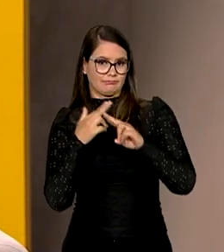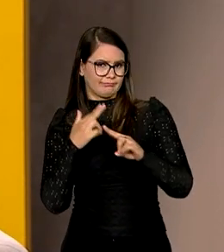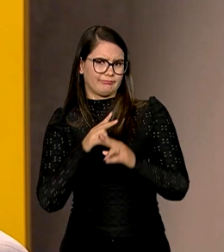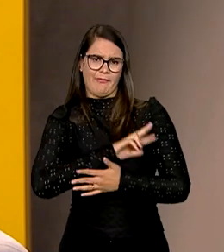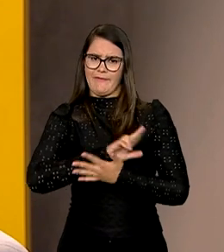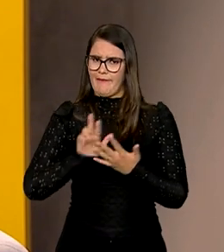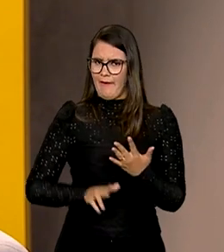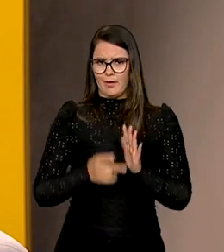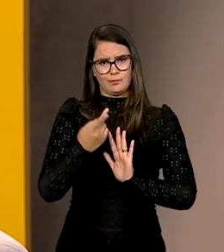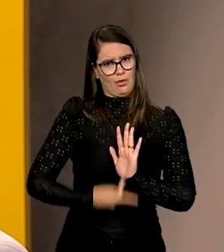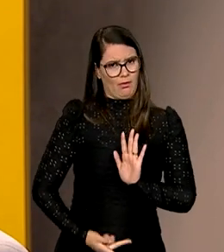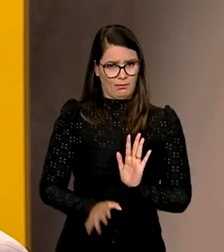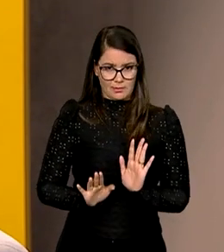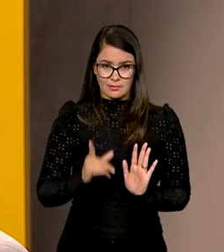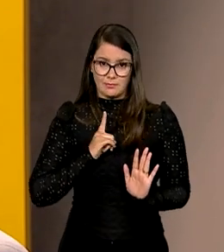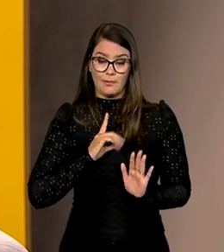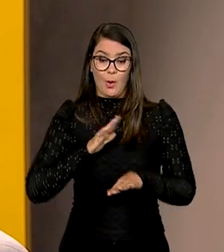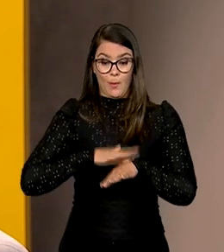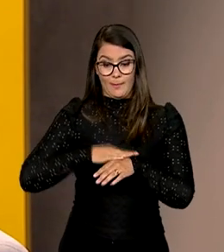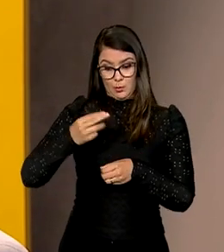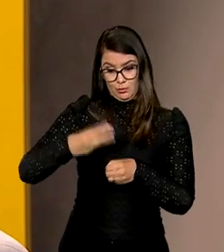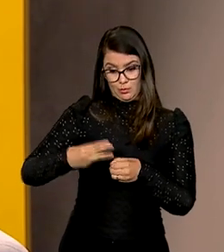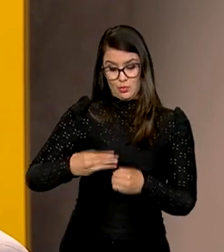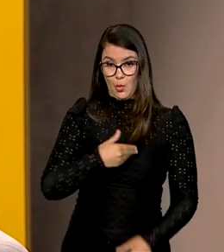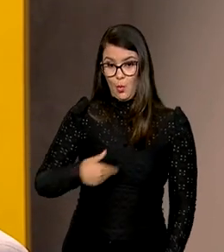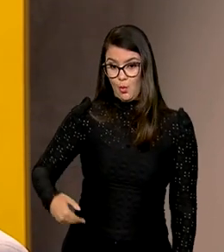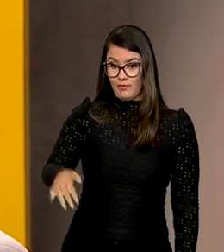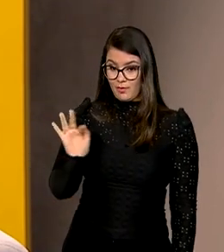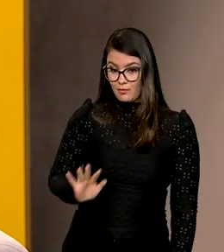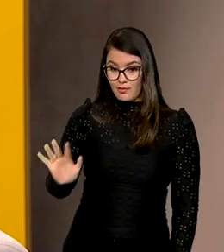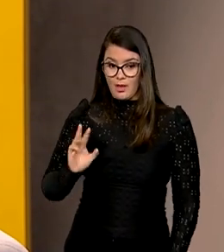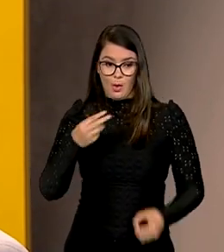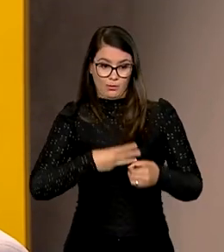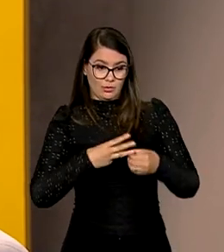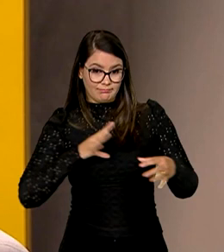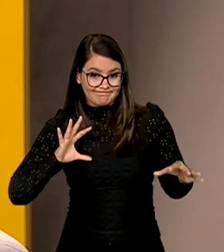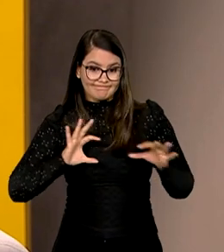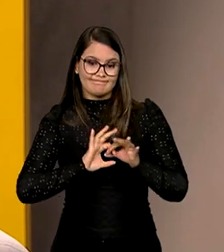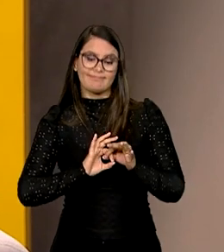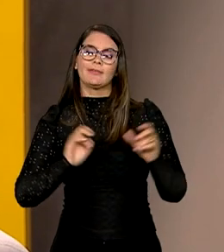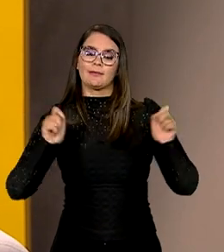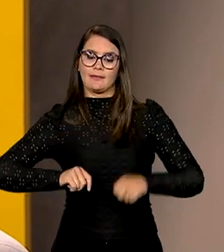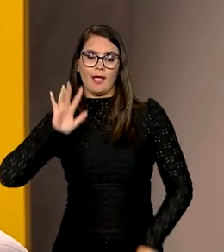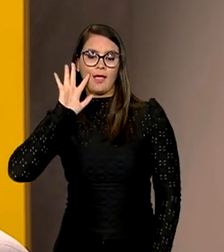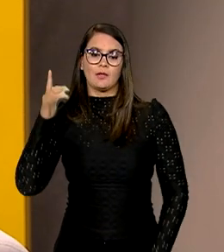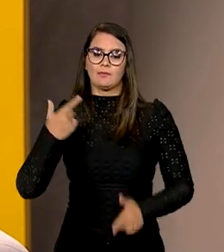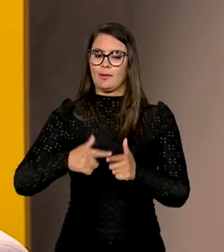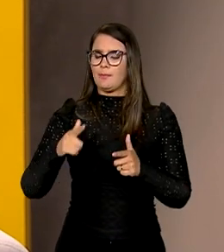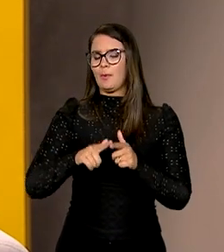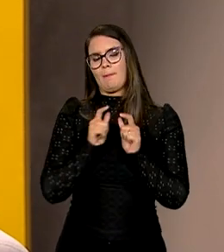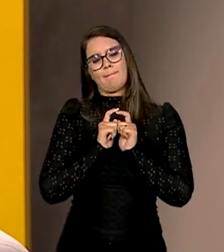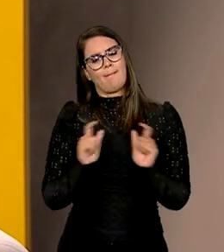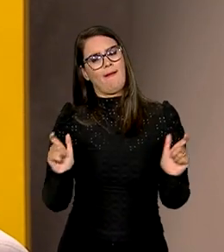É isso. É quando o município, o governo do Estado e o governo federal se juntam, a possibilidade de resolver os problemas da ponta é muito